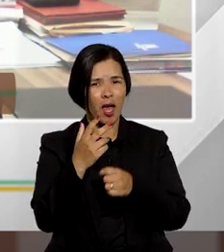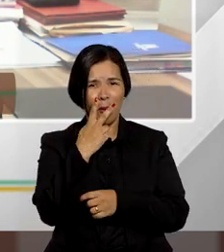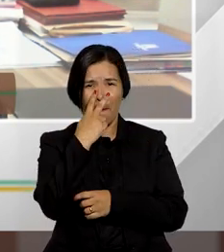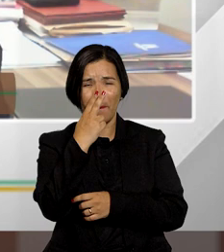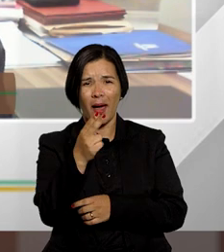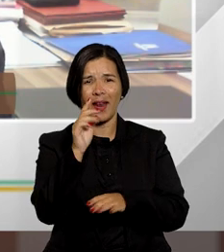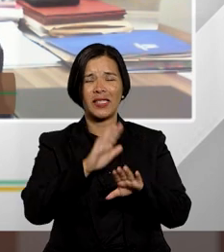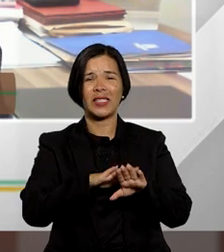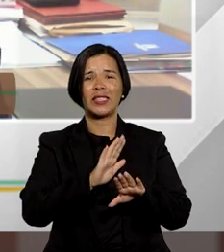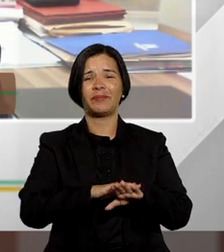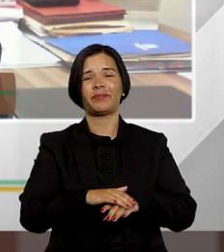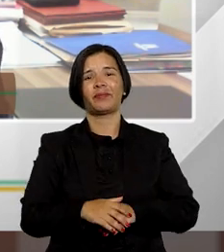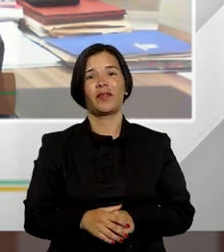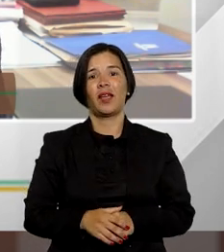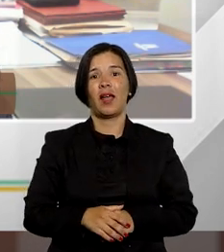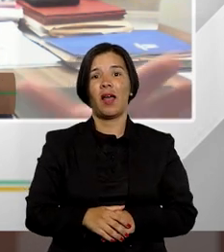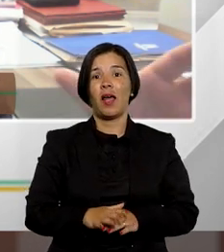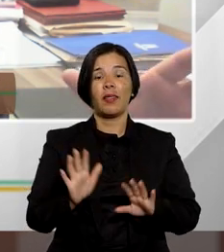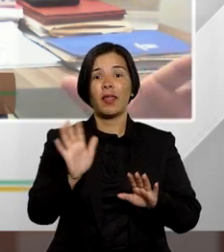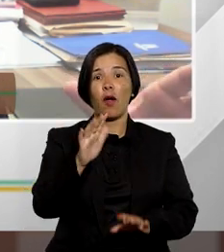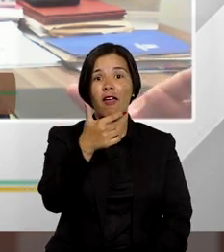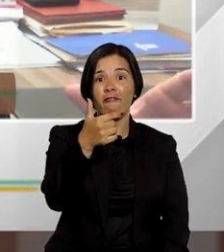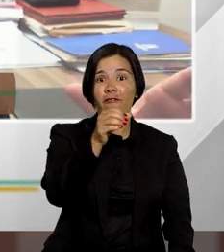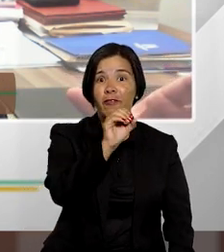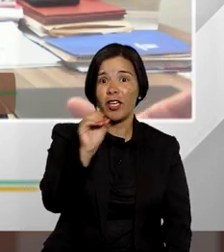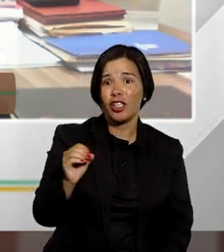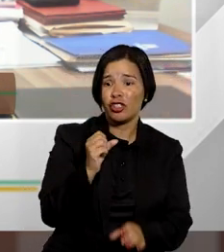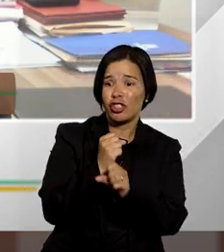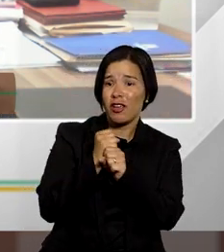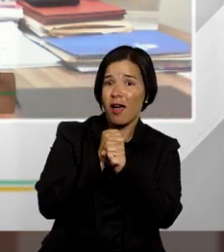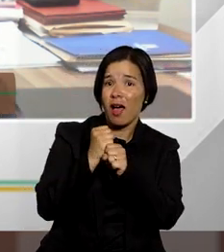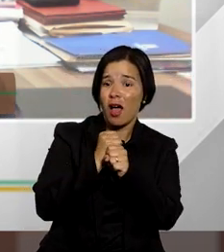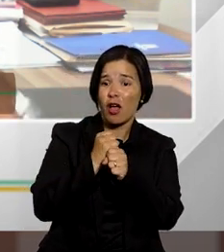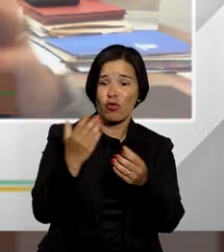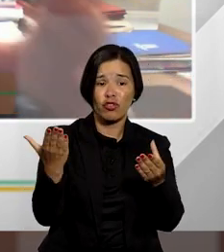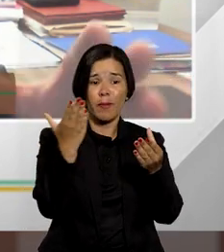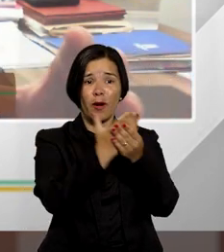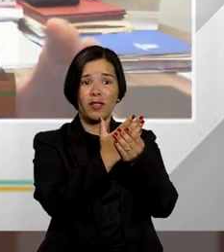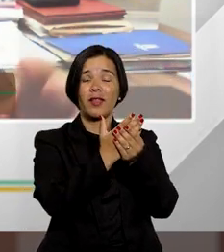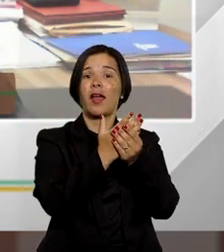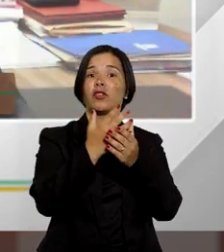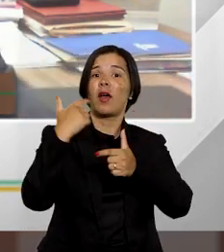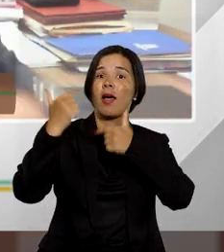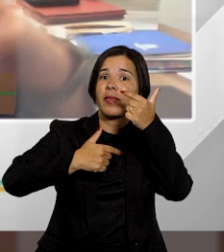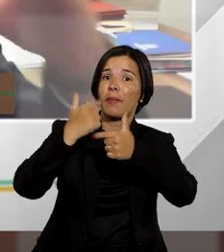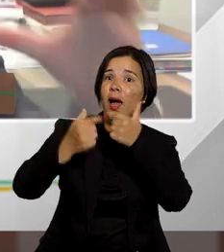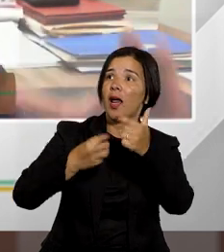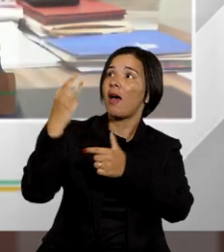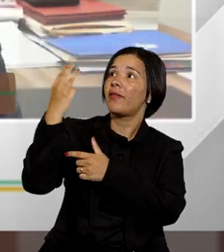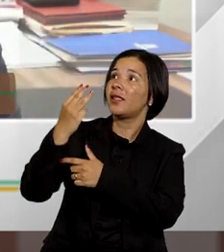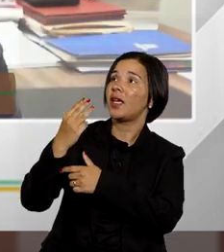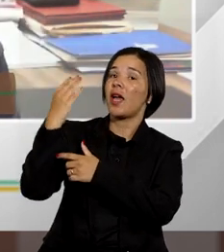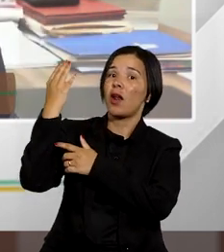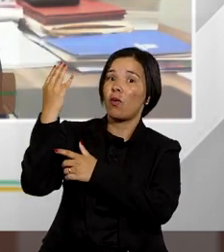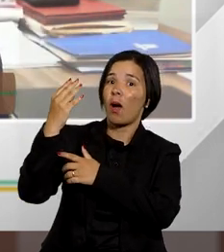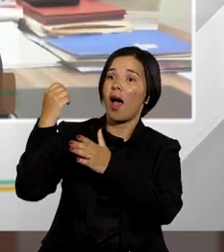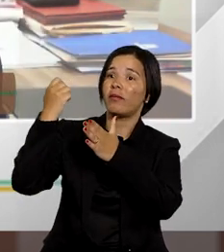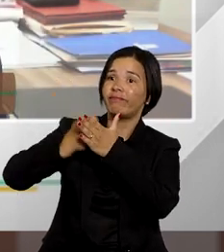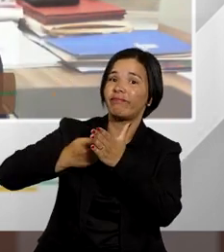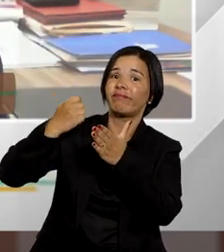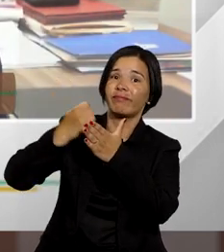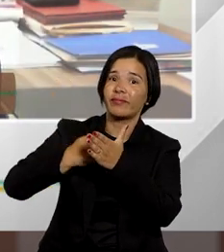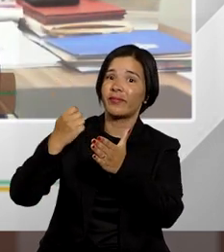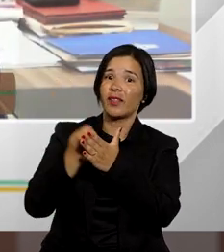parece que é ali naquela hora não foi 20 anos de processo em 3, 4 instâncias com tantas resistências